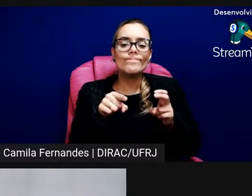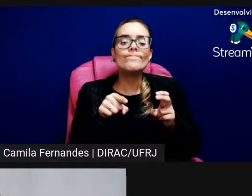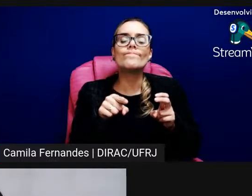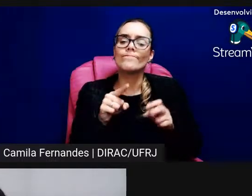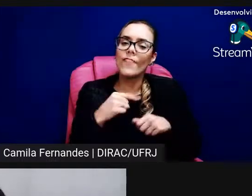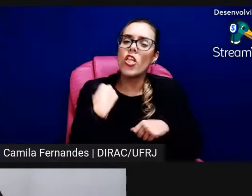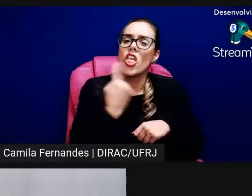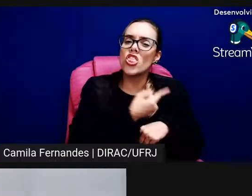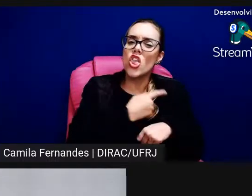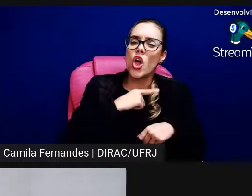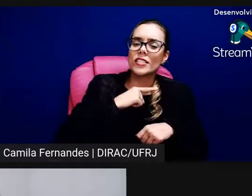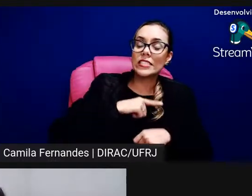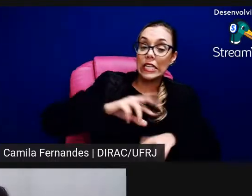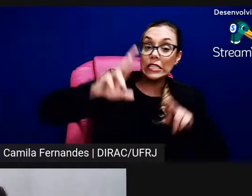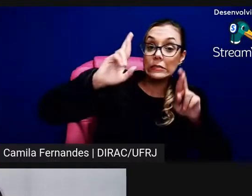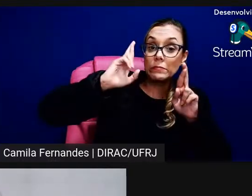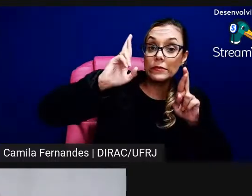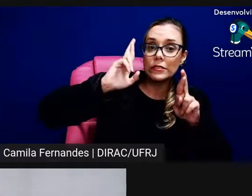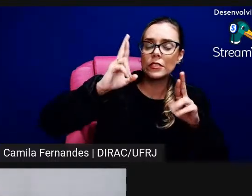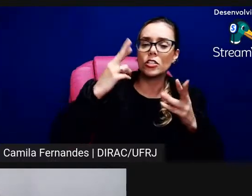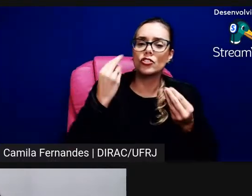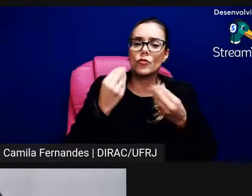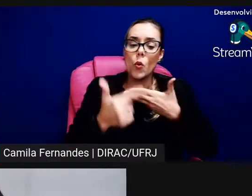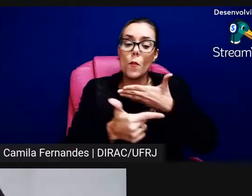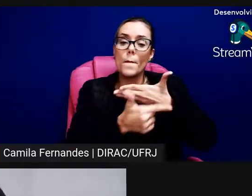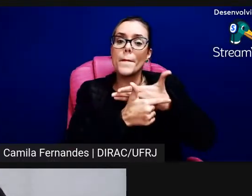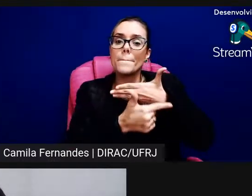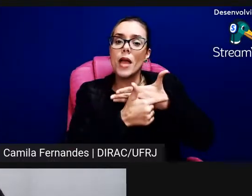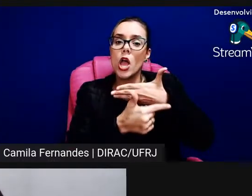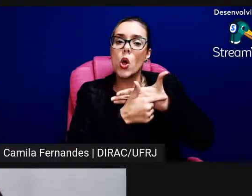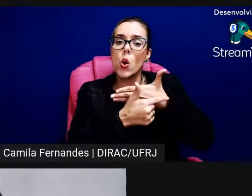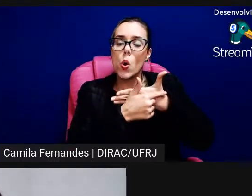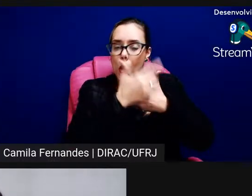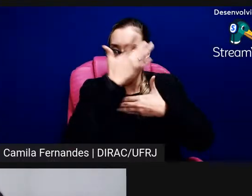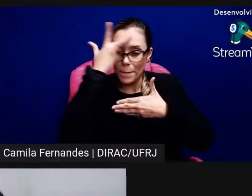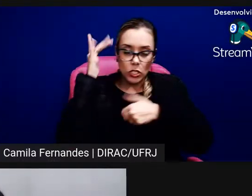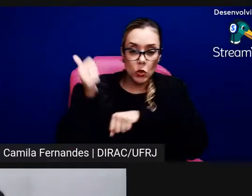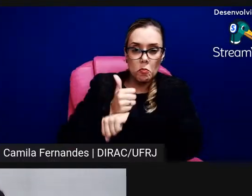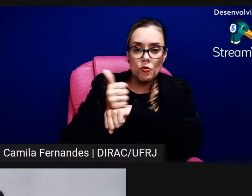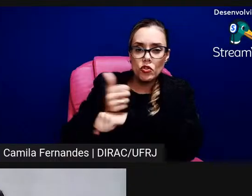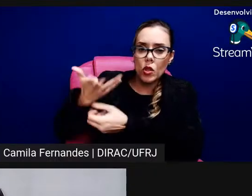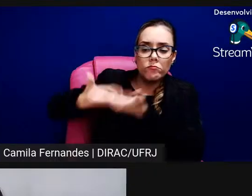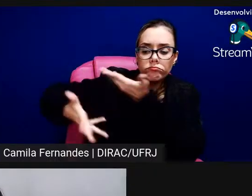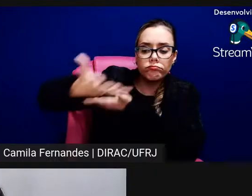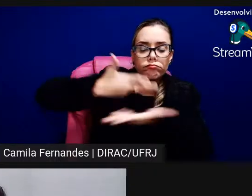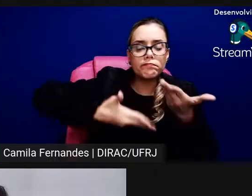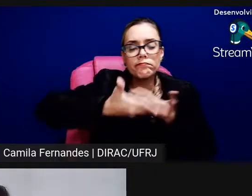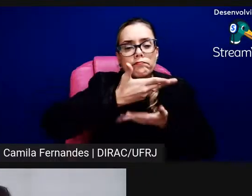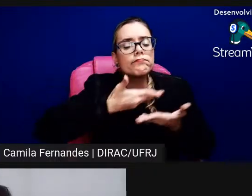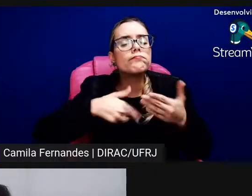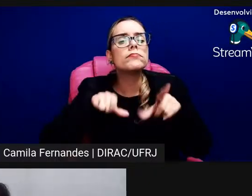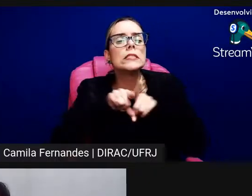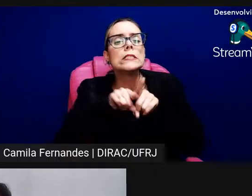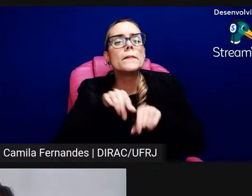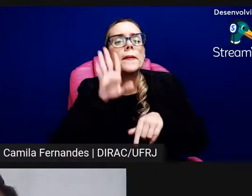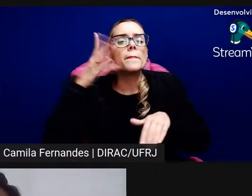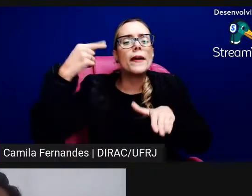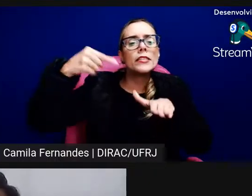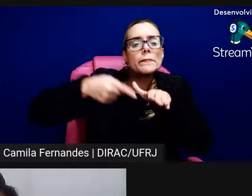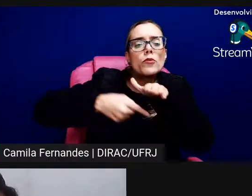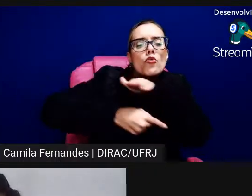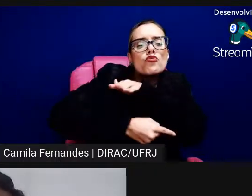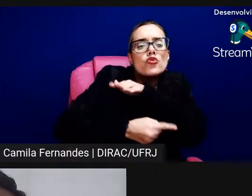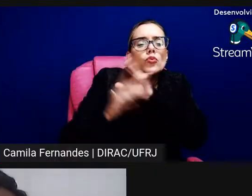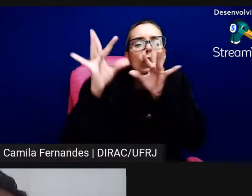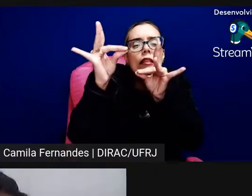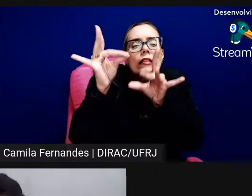expectativas em relação ao papel do mediador e toda a profundidade que isso vai causando na vida do